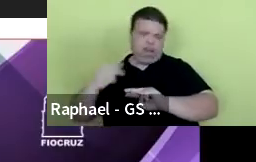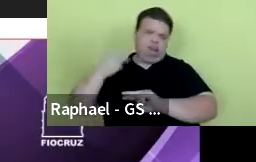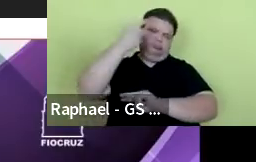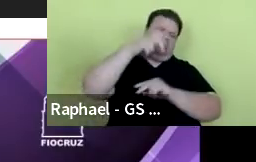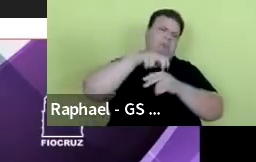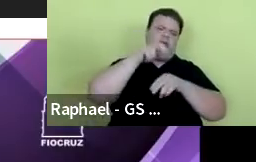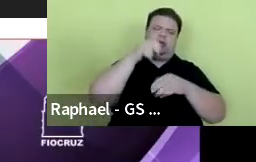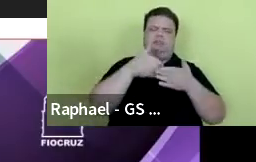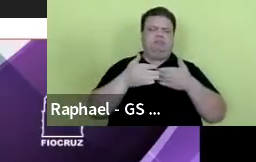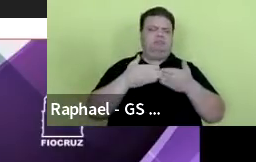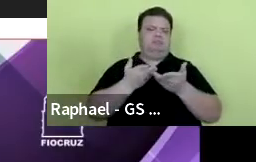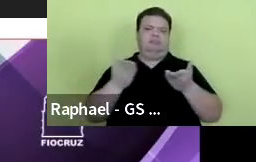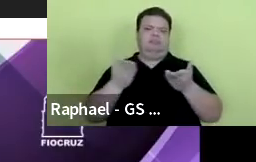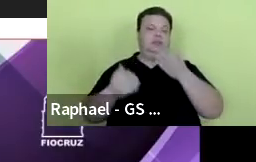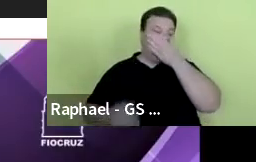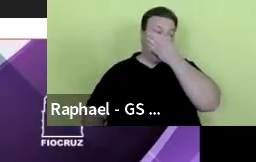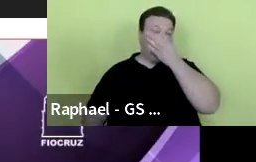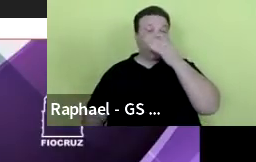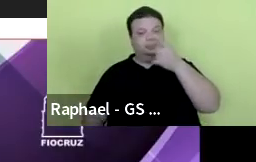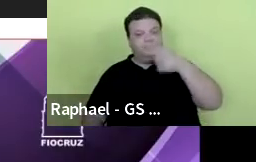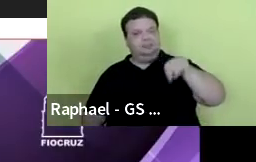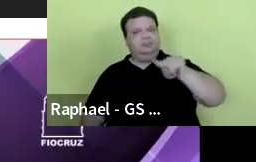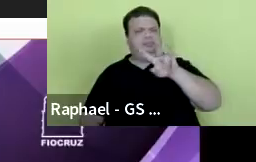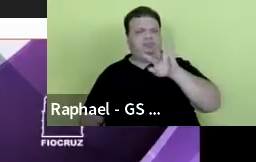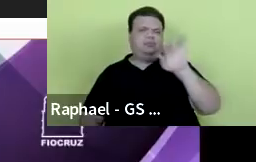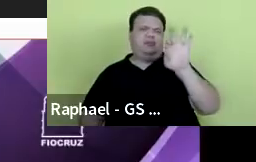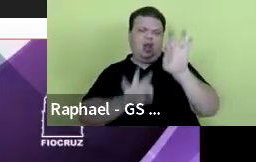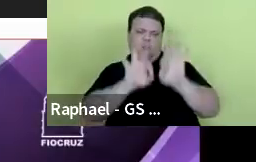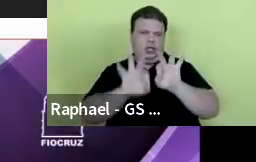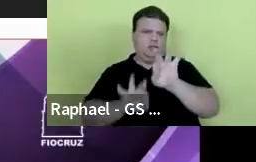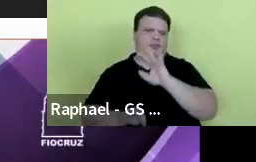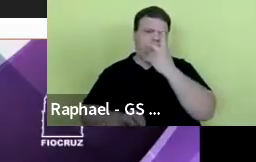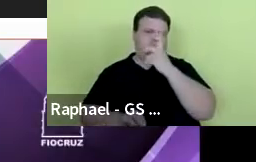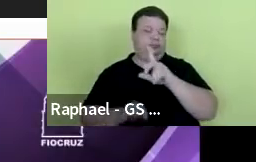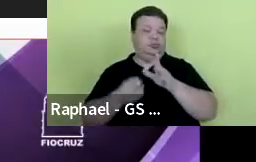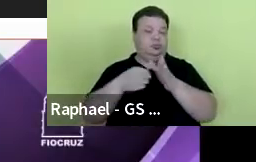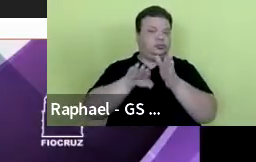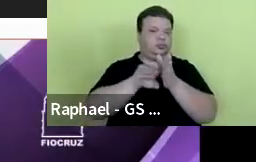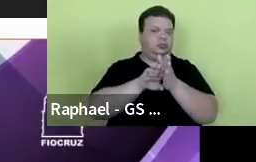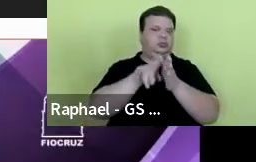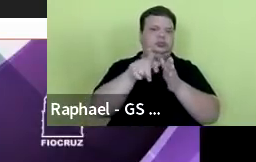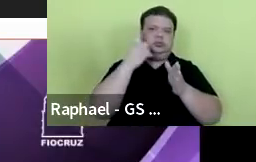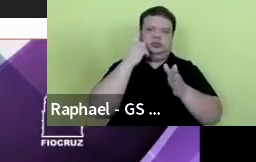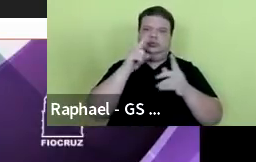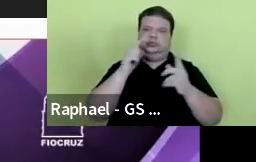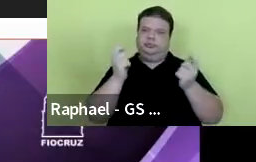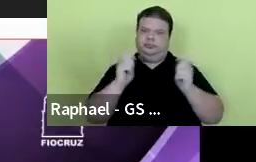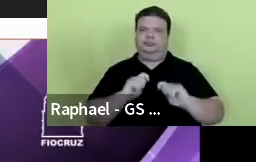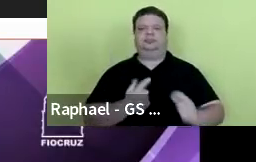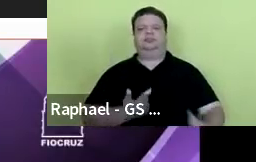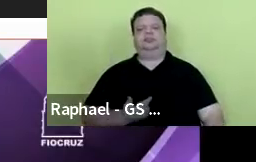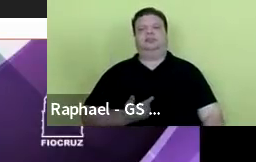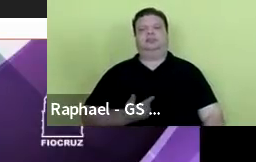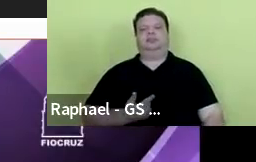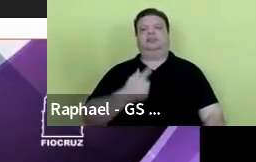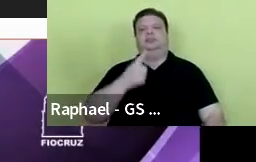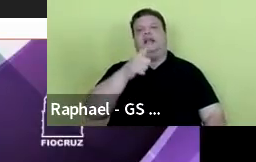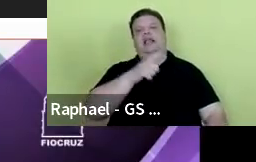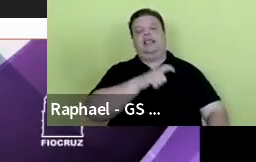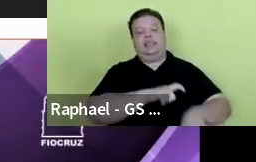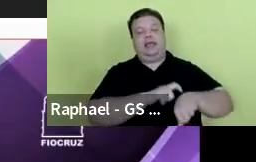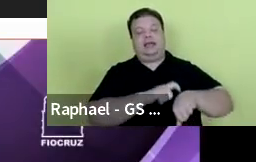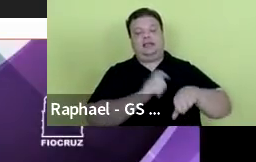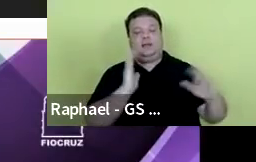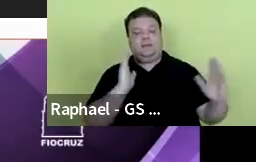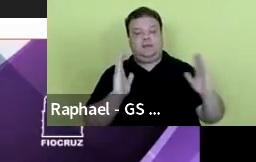enfim, eu sei que vocês vão se organizar para isso e chegar até um momento, que é